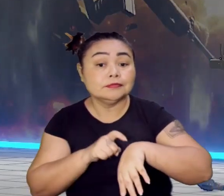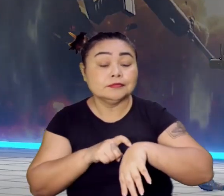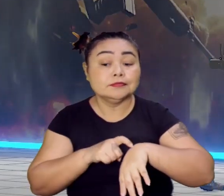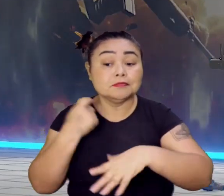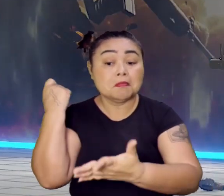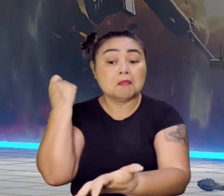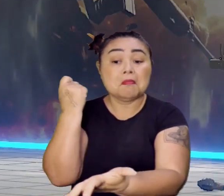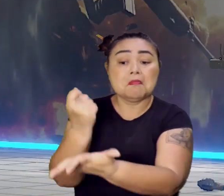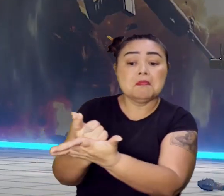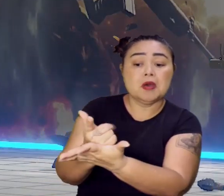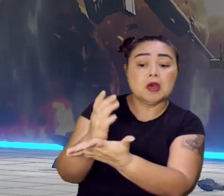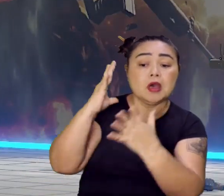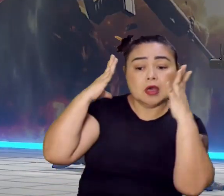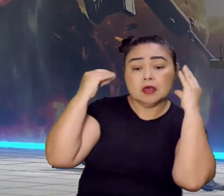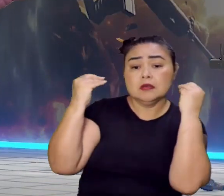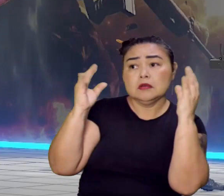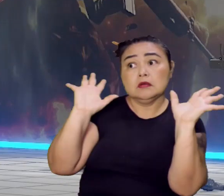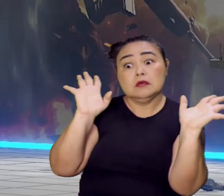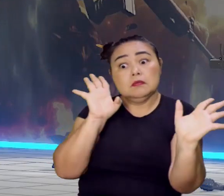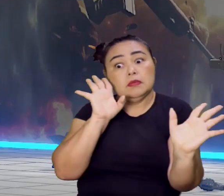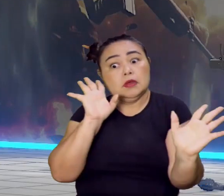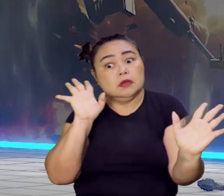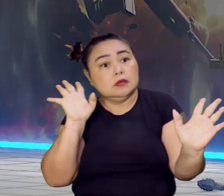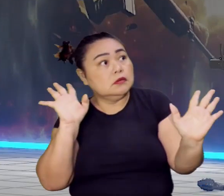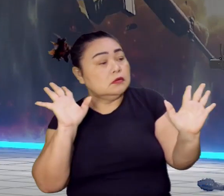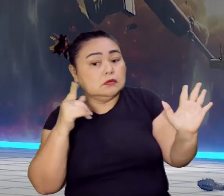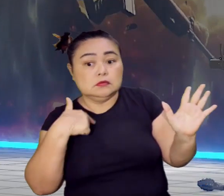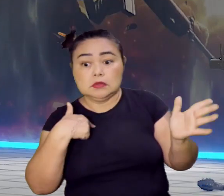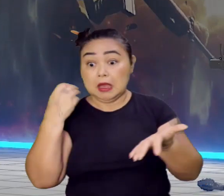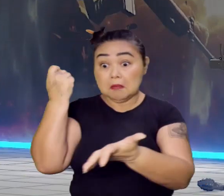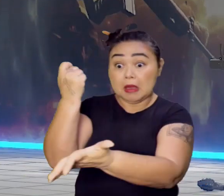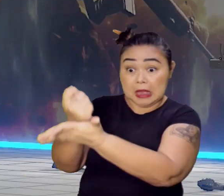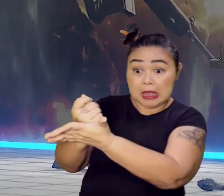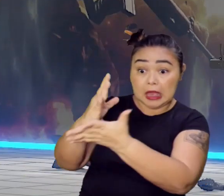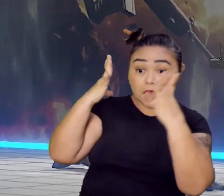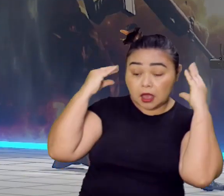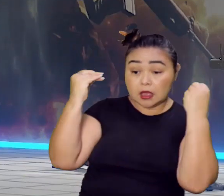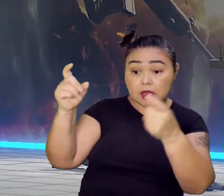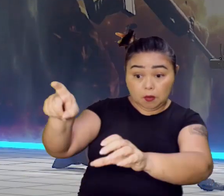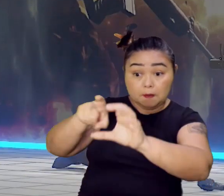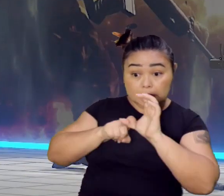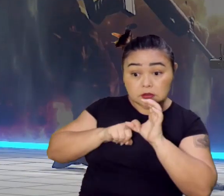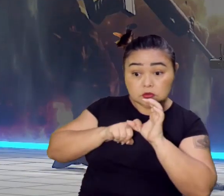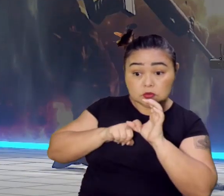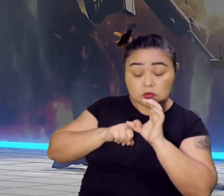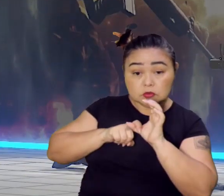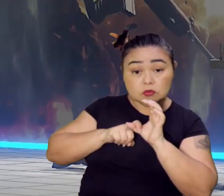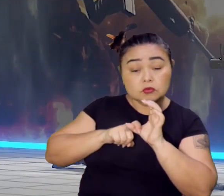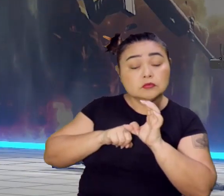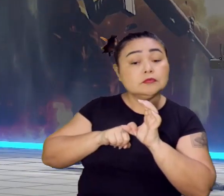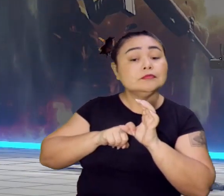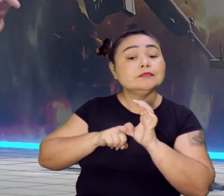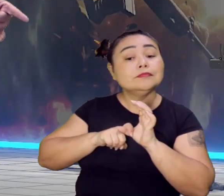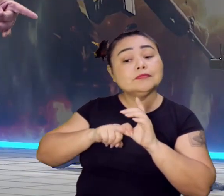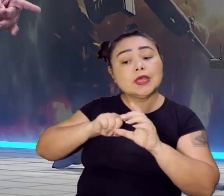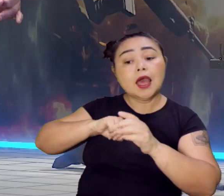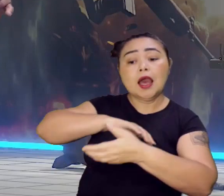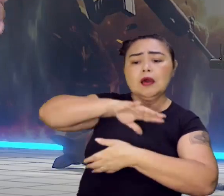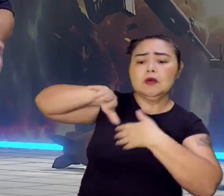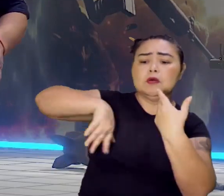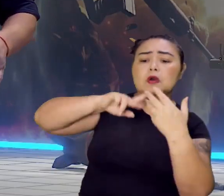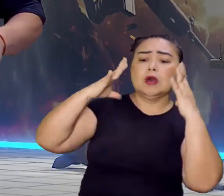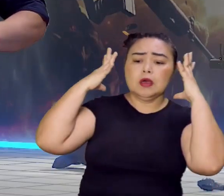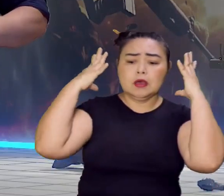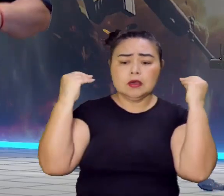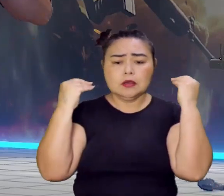esse dinheiro, aí o senhor de engenho vai dizer opa, espera aí. Quer dizer que nós temos que pagar esse empréstimo? Aí eles começam a se revoltar com os holandeses.